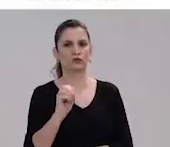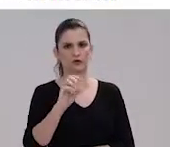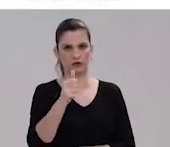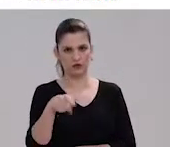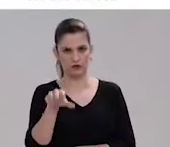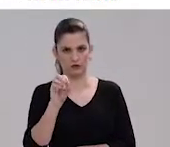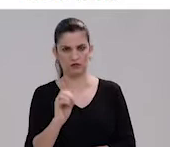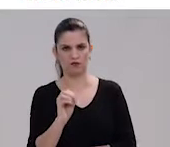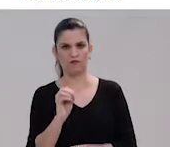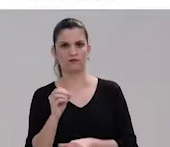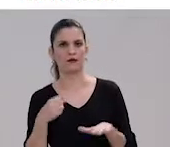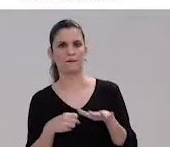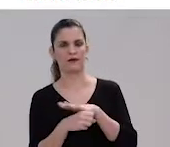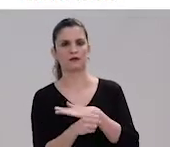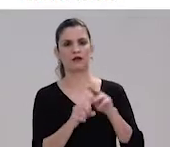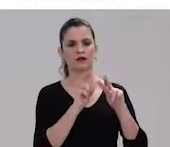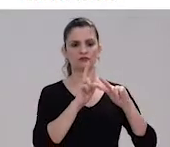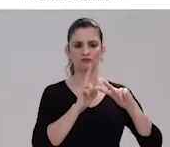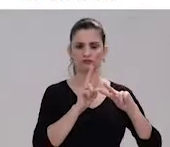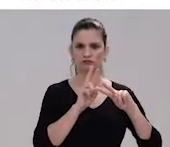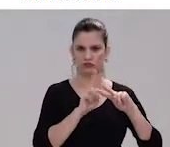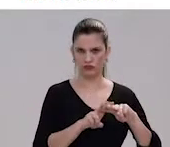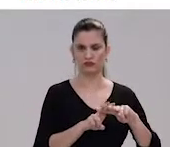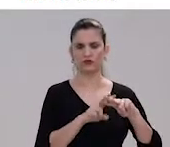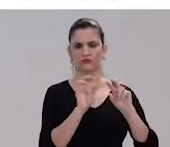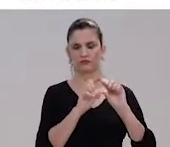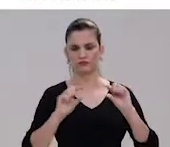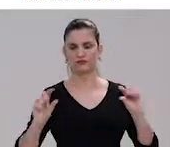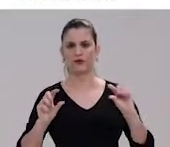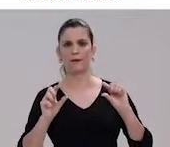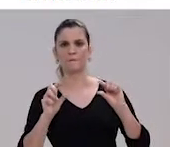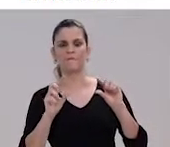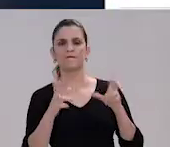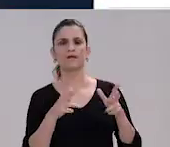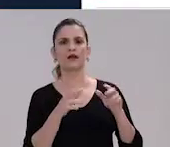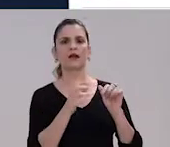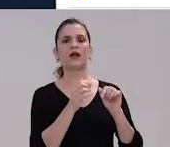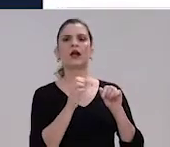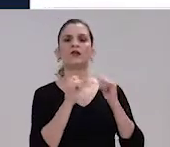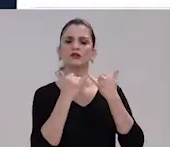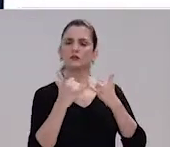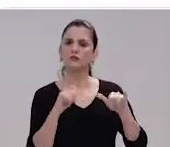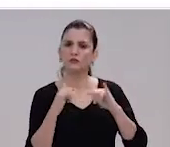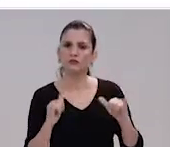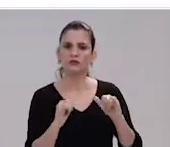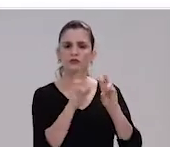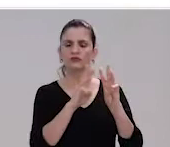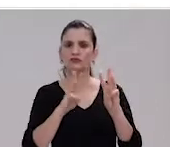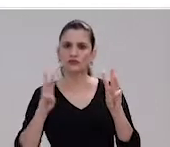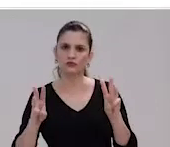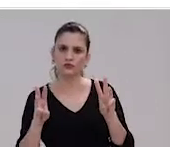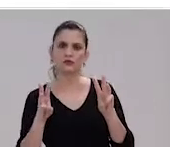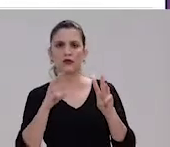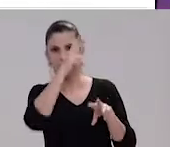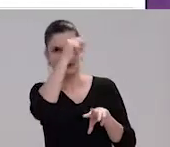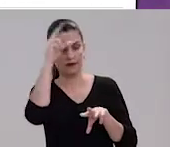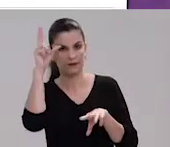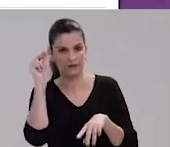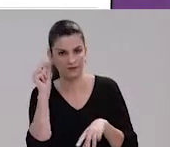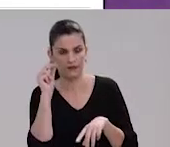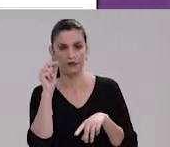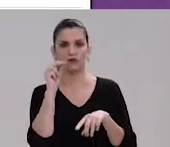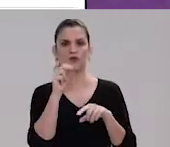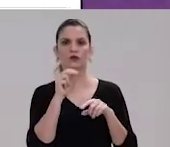professor João Rocha. Para a implementação do projeto, hashtag PraSegoVer nas publicações de imagens nos sites e órgãos da